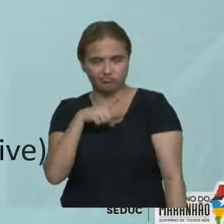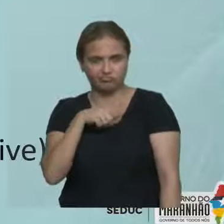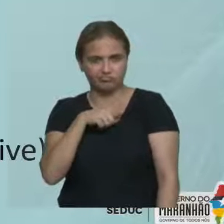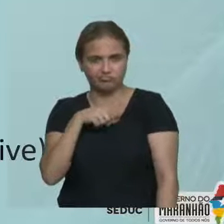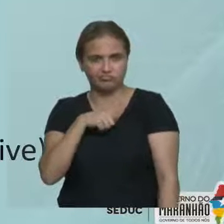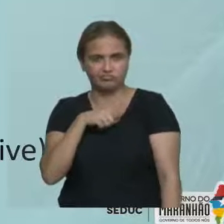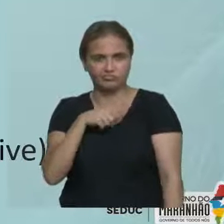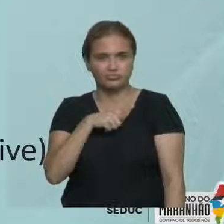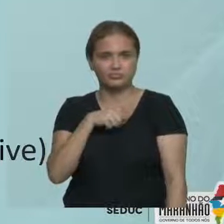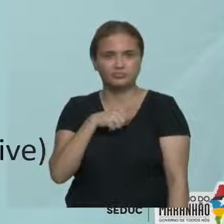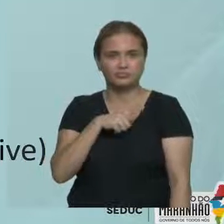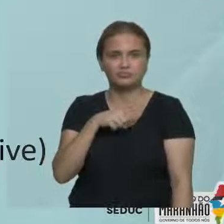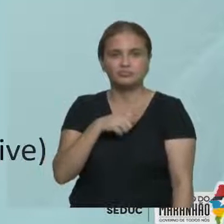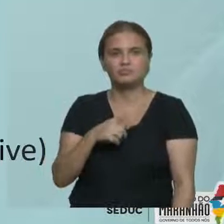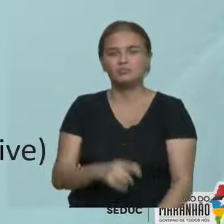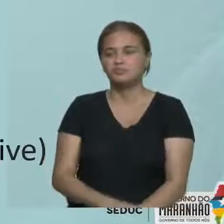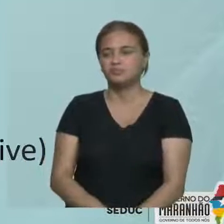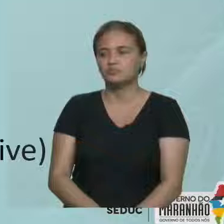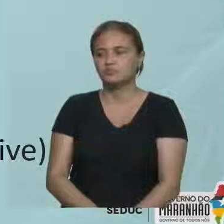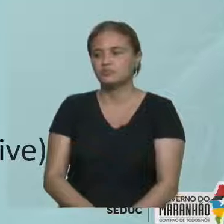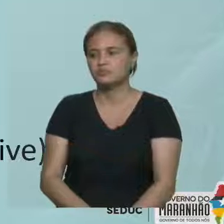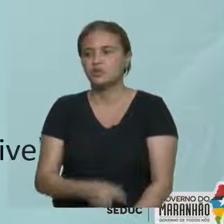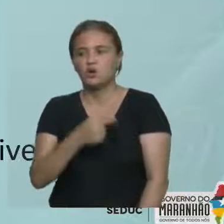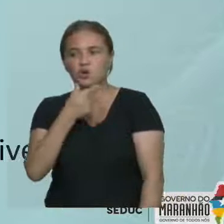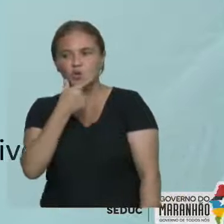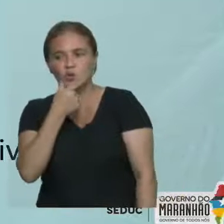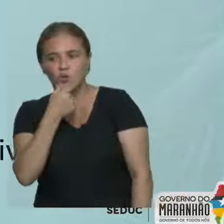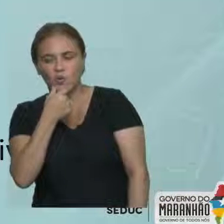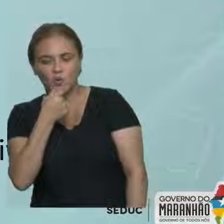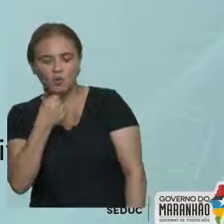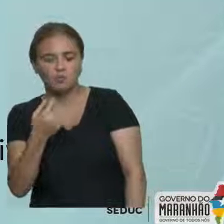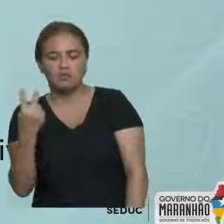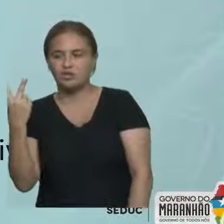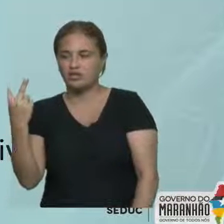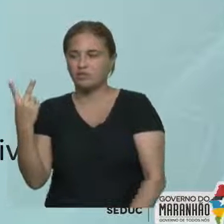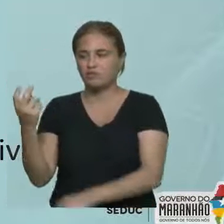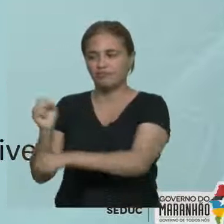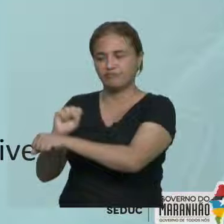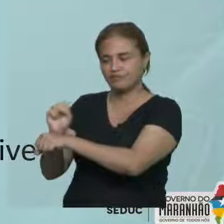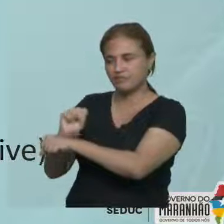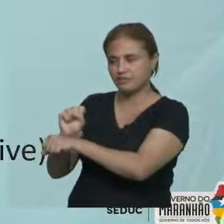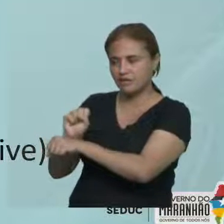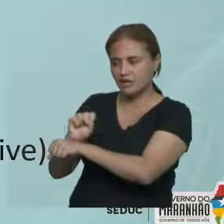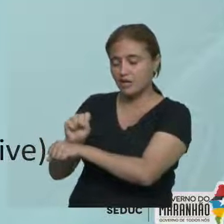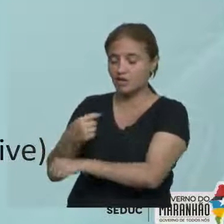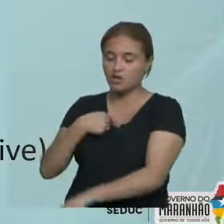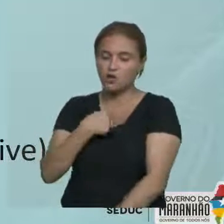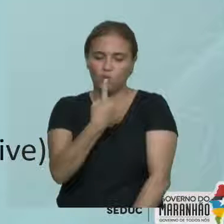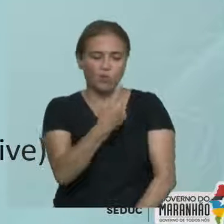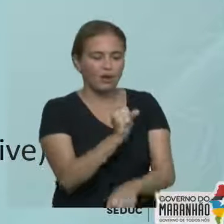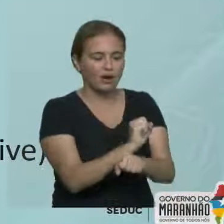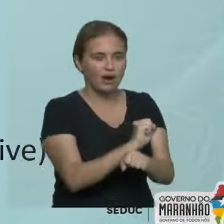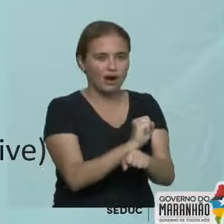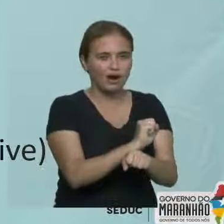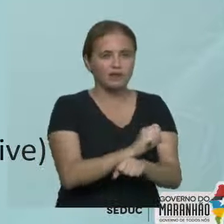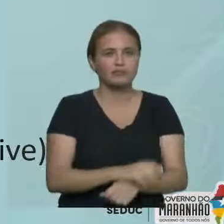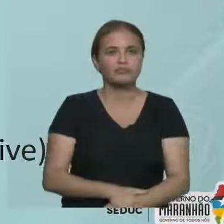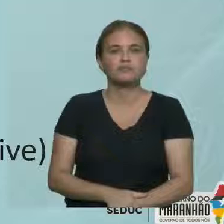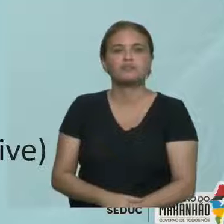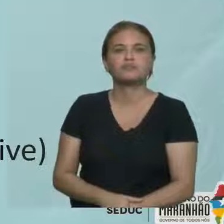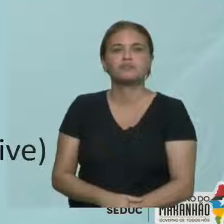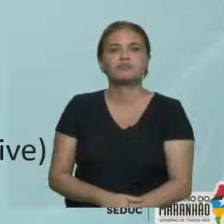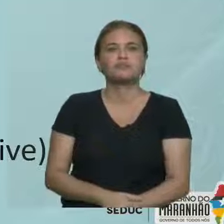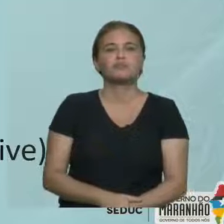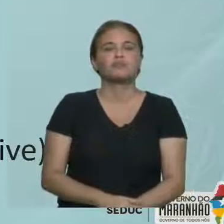I have one car and he has two cars. Eu tenho um carro e ele tem dois carros, ok? Number seven. I don't speak